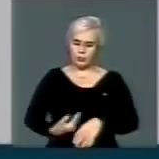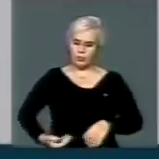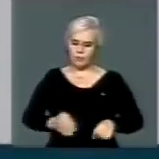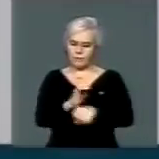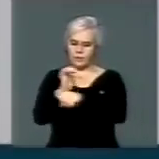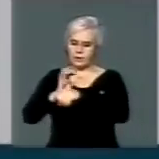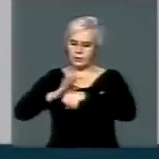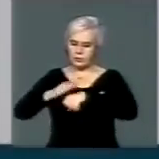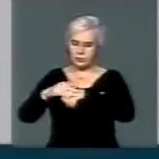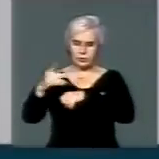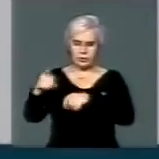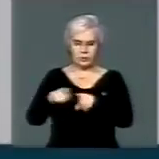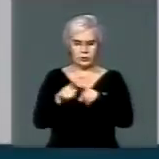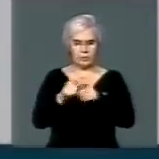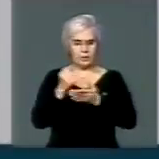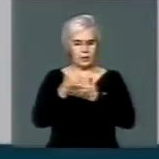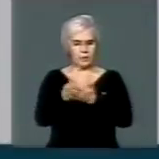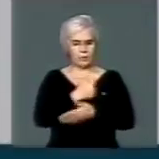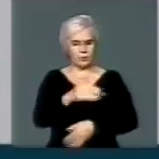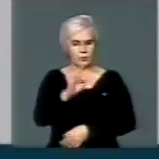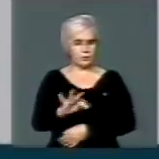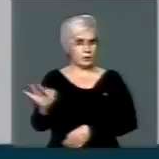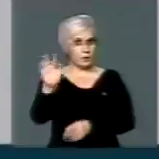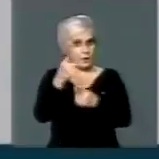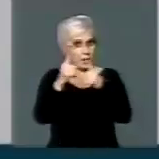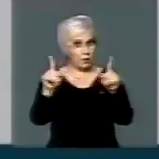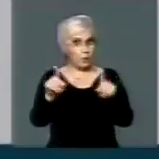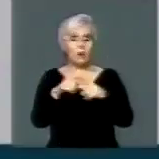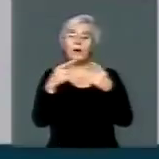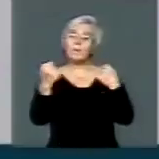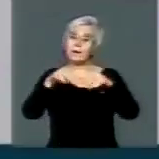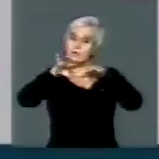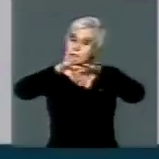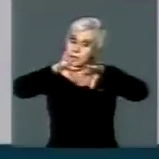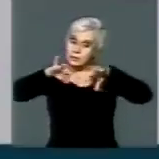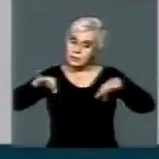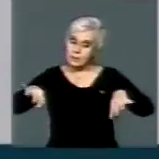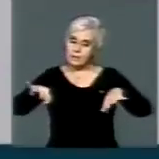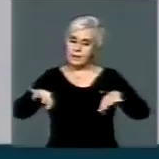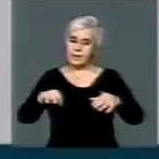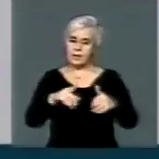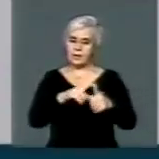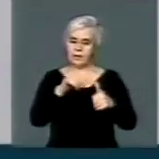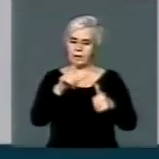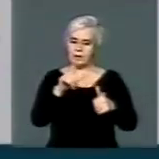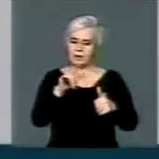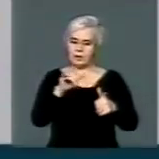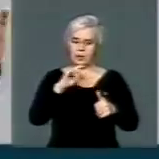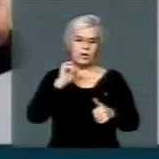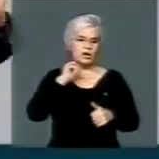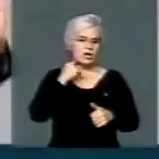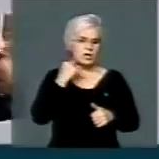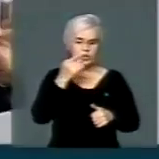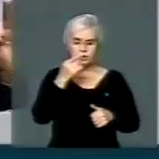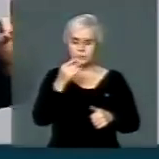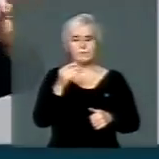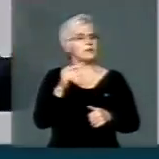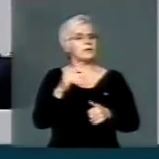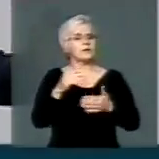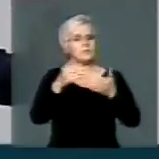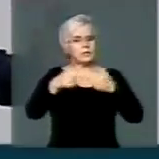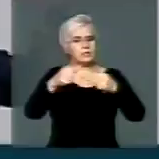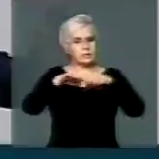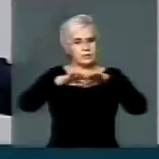e dos governos federais. Mas há que separar o lixo do joio, ou o joio do trigo,